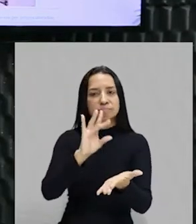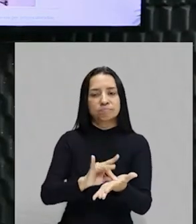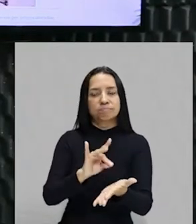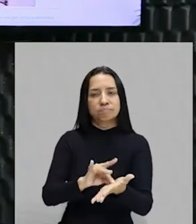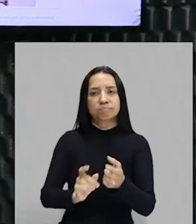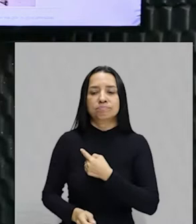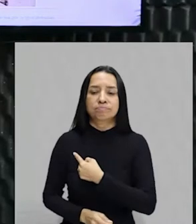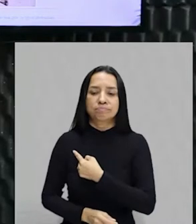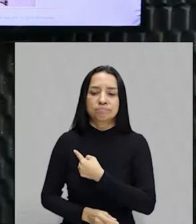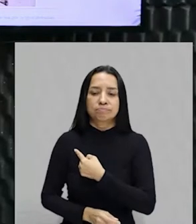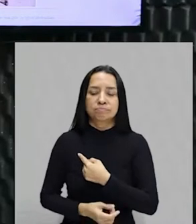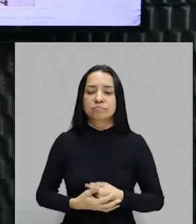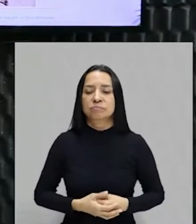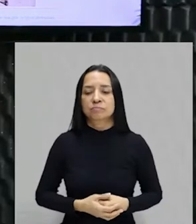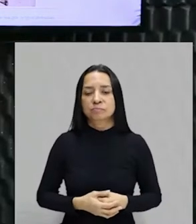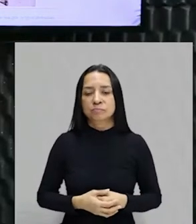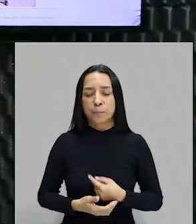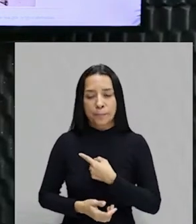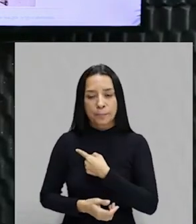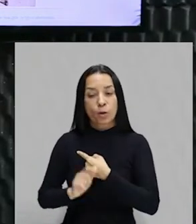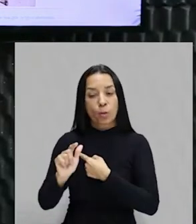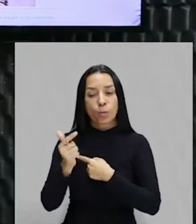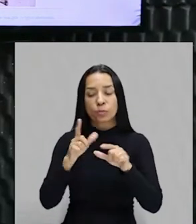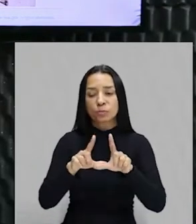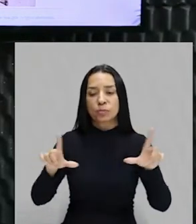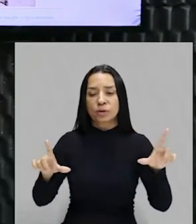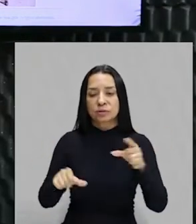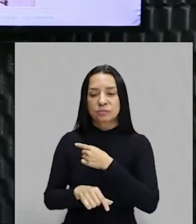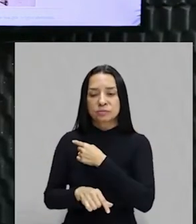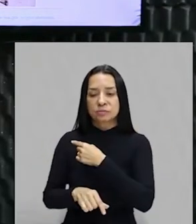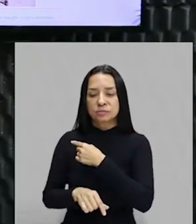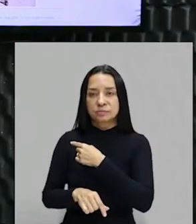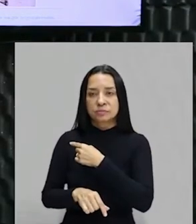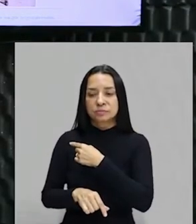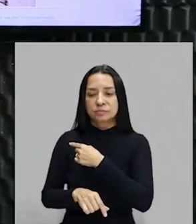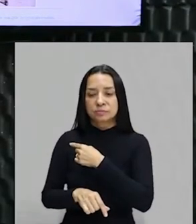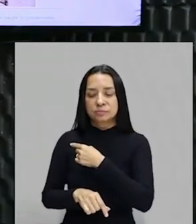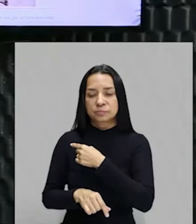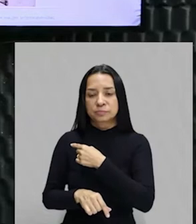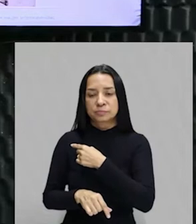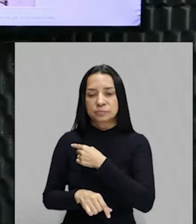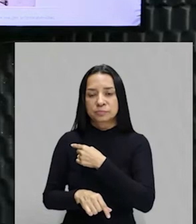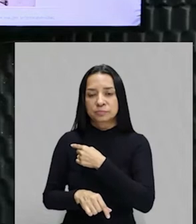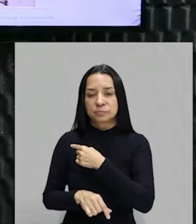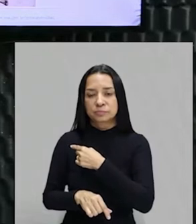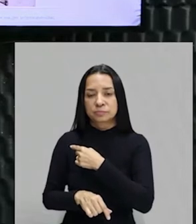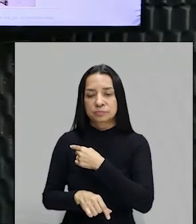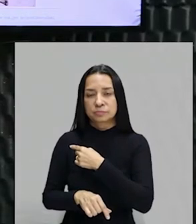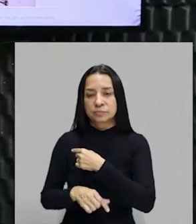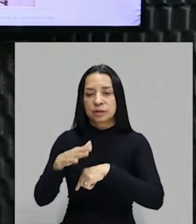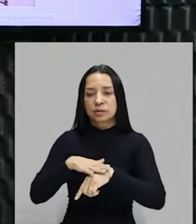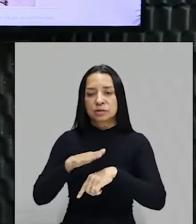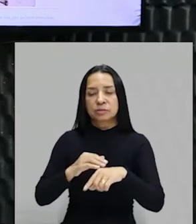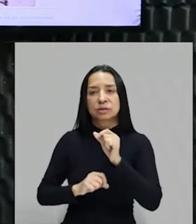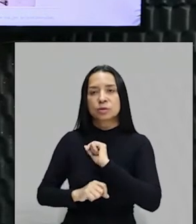próximo quadro. Se eu não estiver enganado, ou foi esse, ou a moema que caiu no último vestibular, mas esse vale muito a pena. A obra abaixo chama-se O